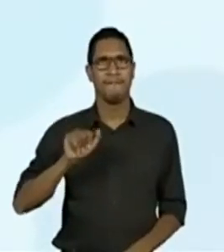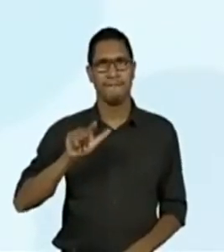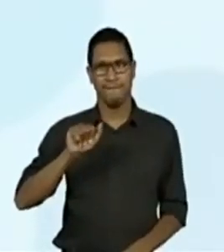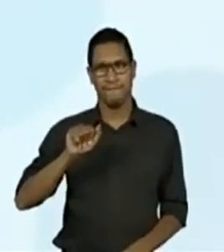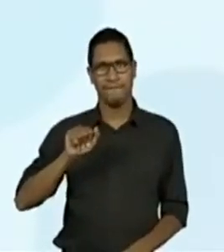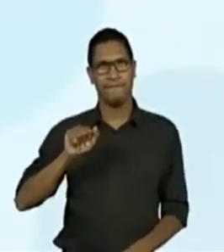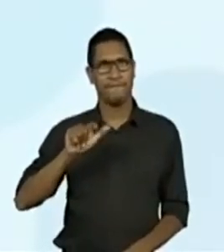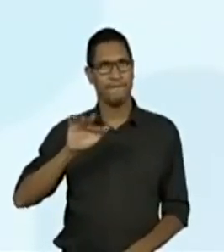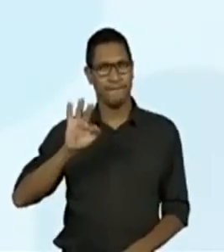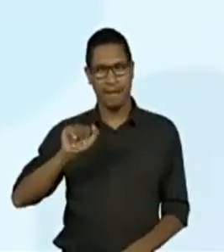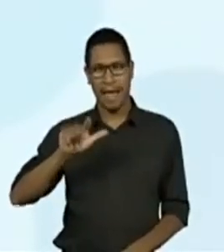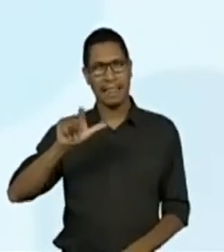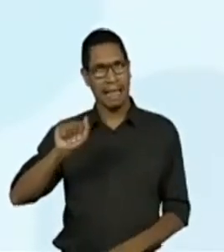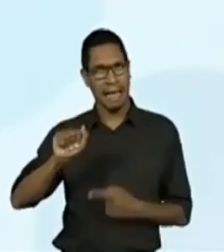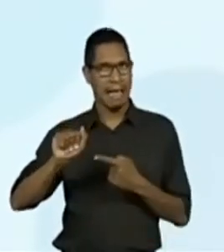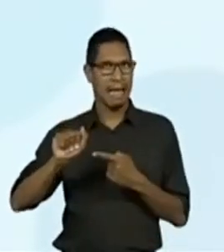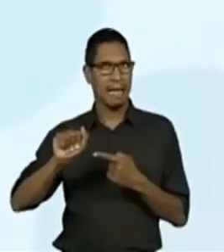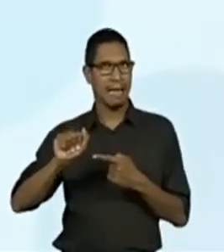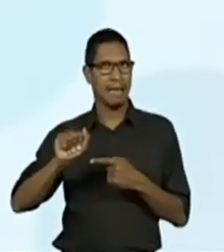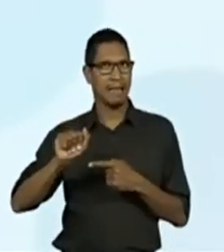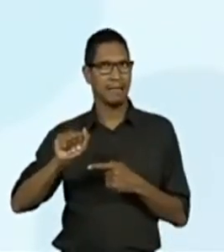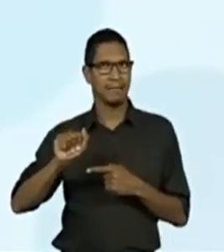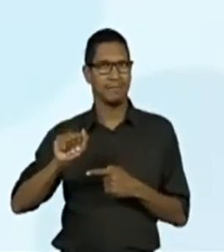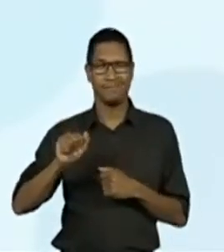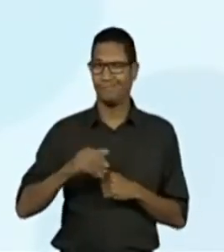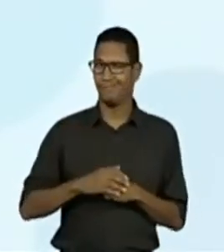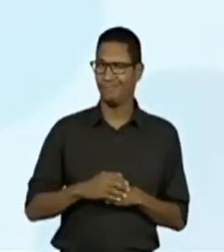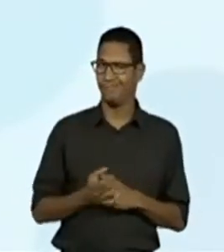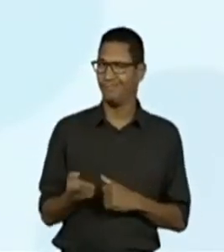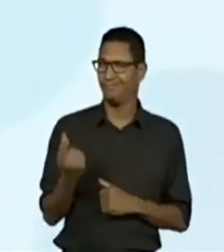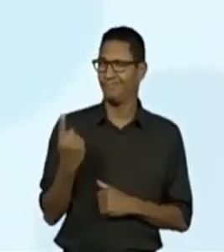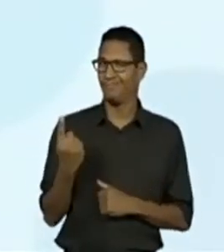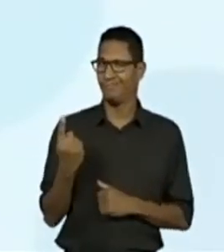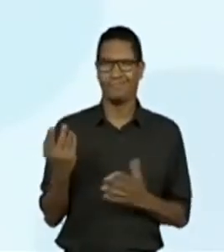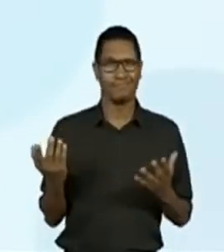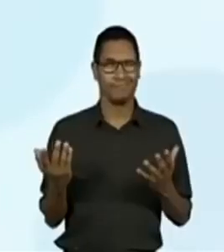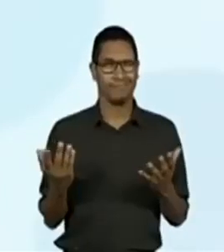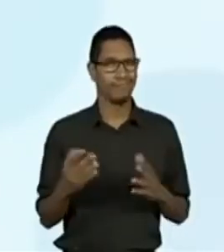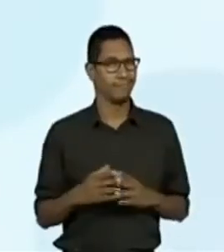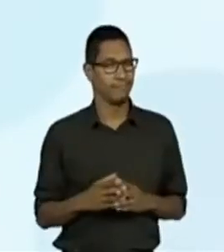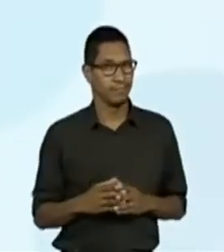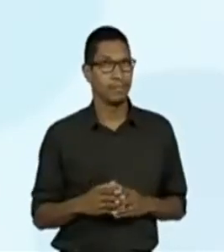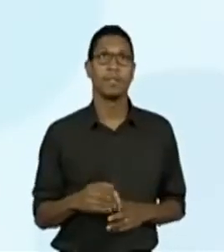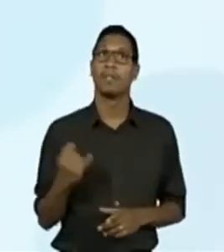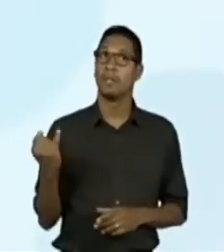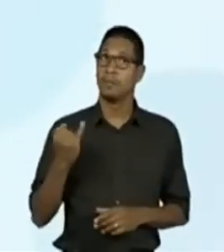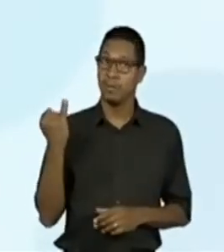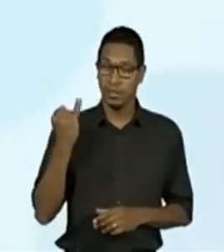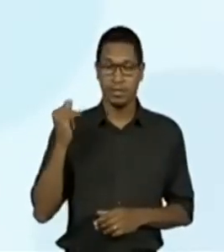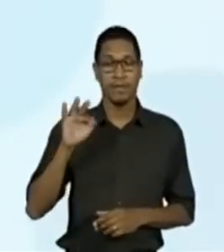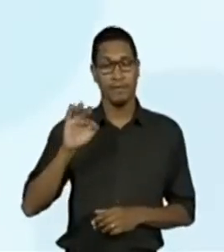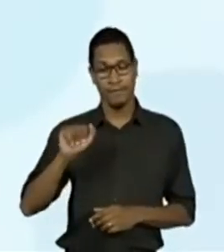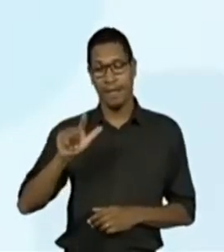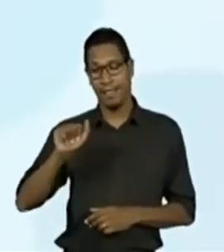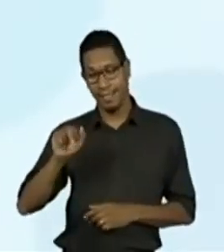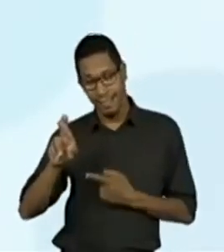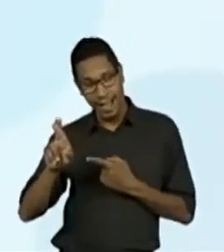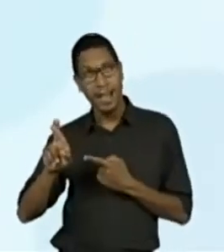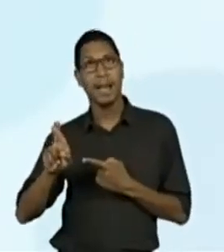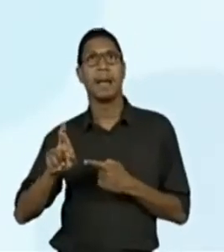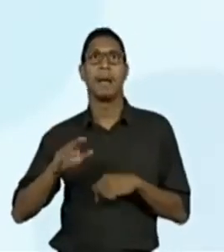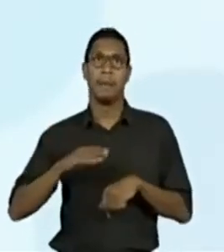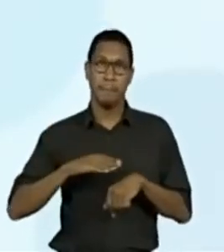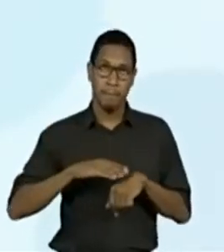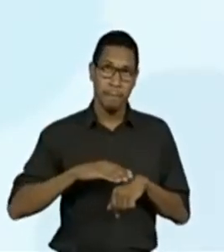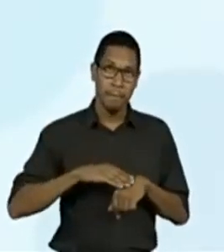pessoas conhecerem. Falar, professora Luciana. Acho importante falar mais